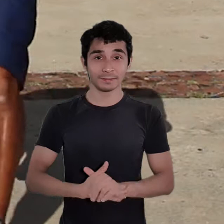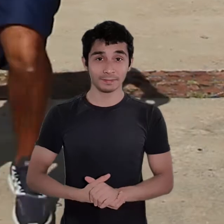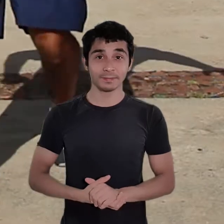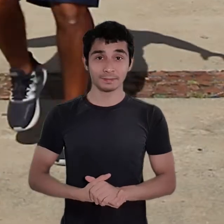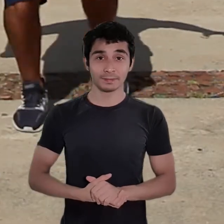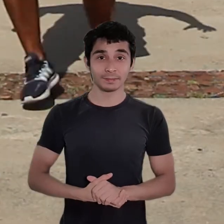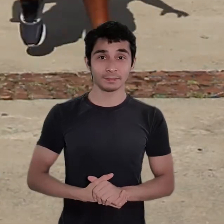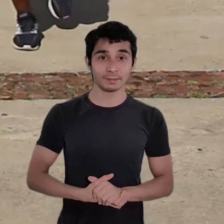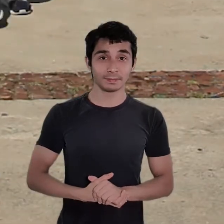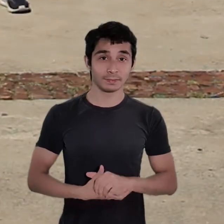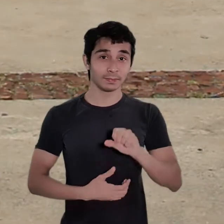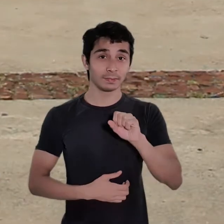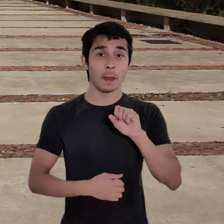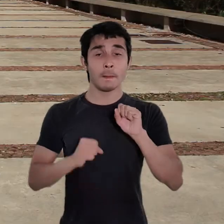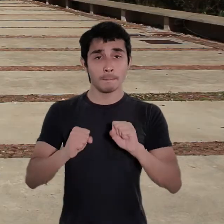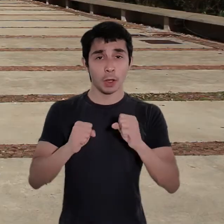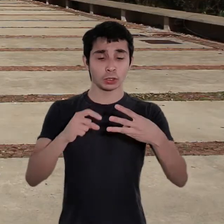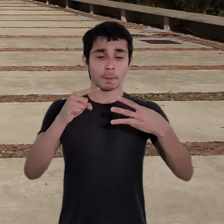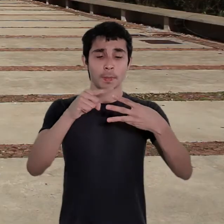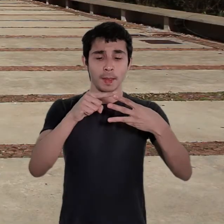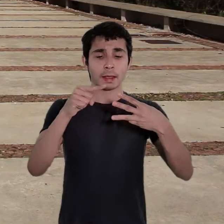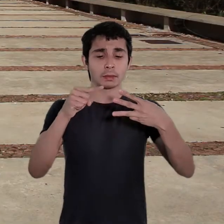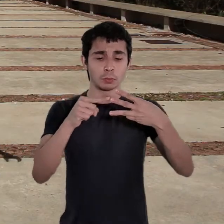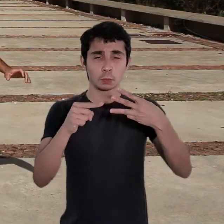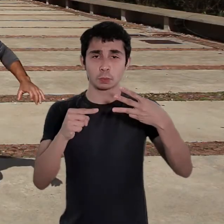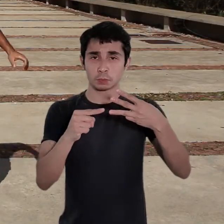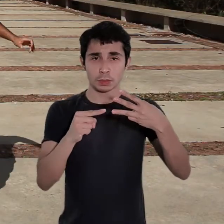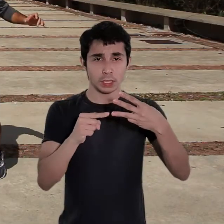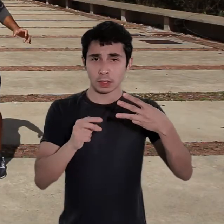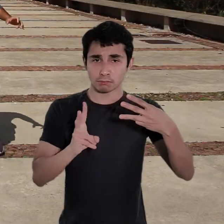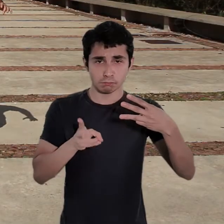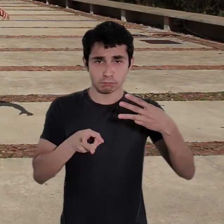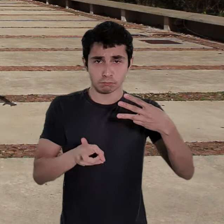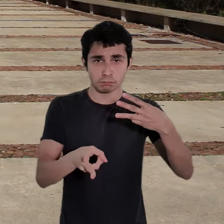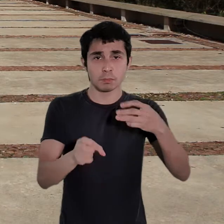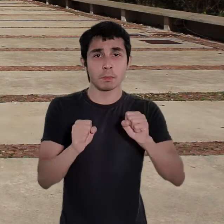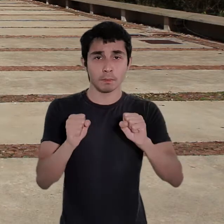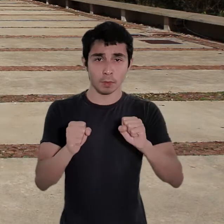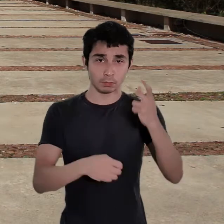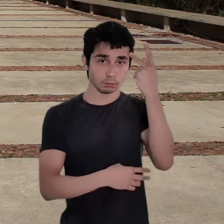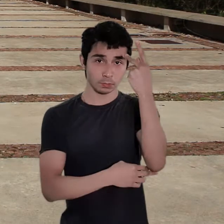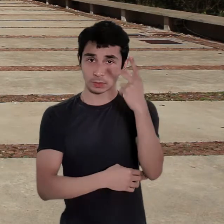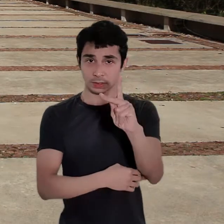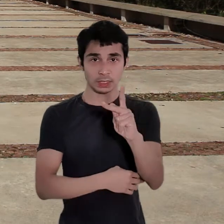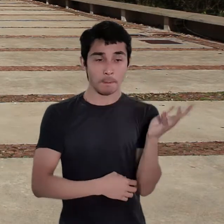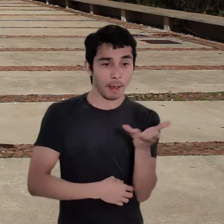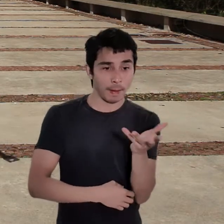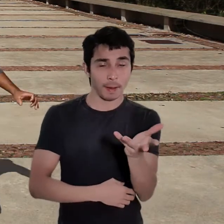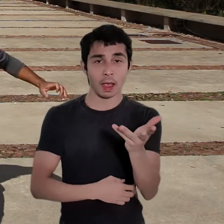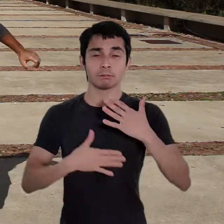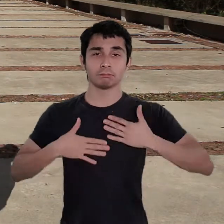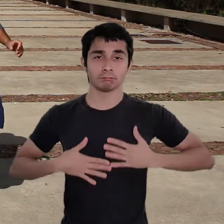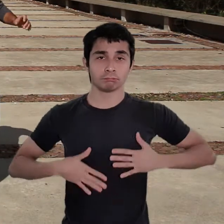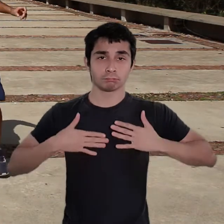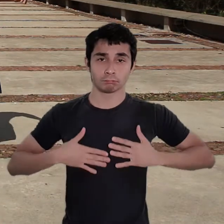intensidade, faça todo o exercício nela. Ou na segunda, também pode ser intermediário. Se você quiser fazer em uma intensidade um pouco mais alta,